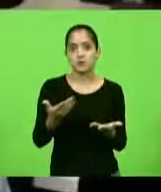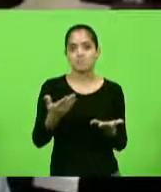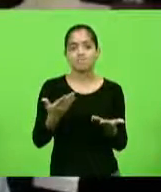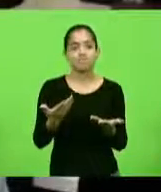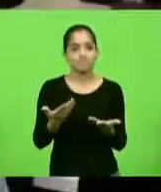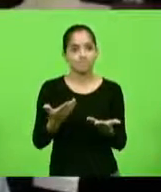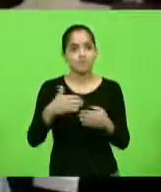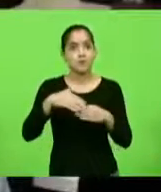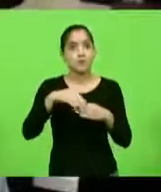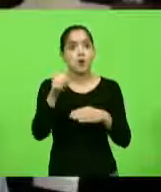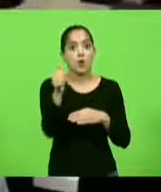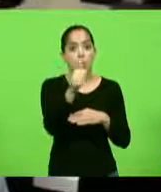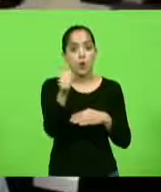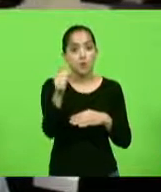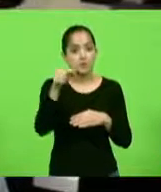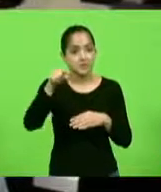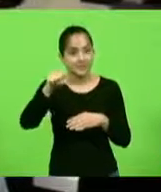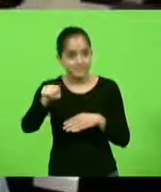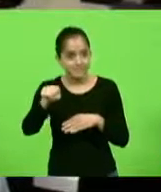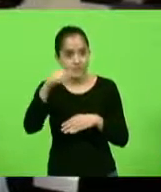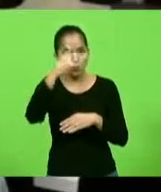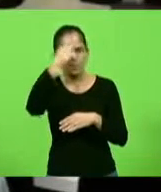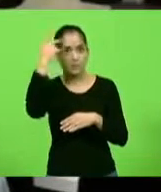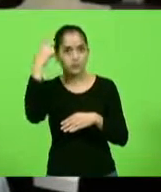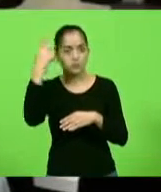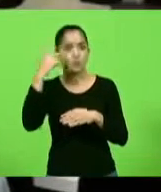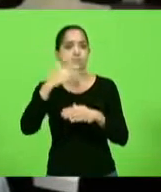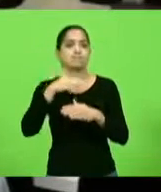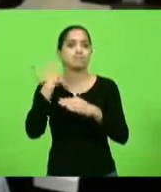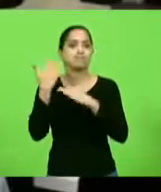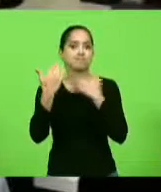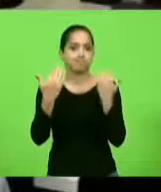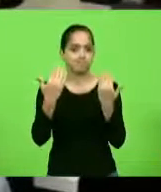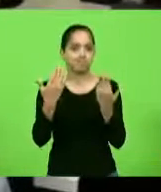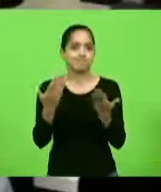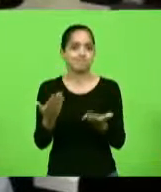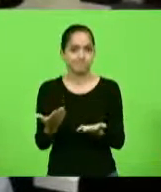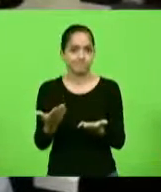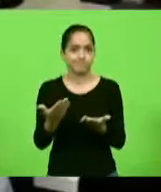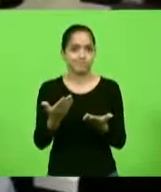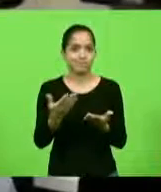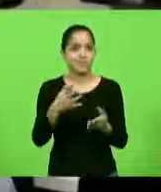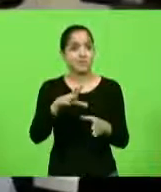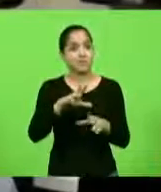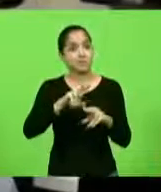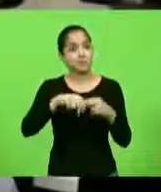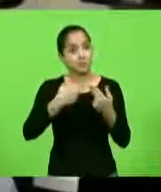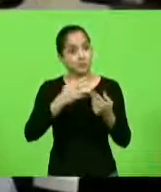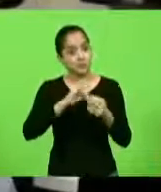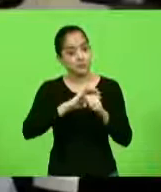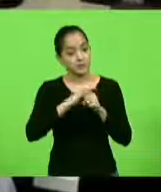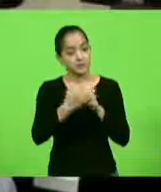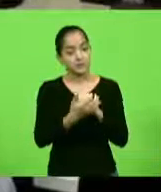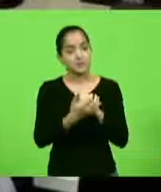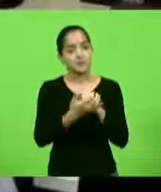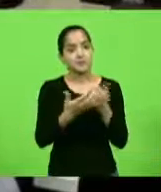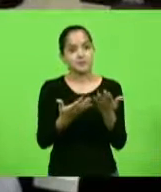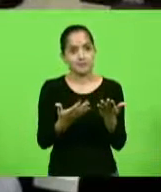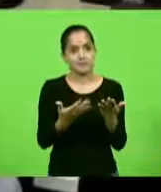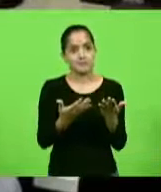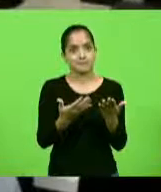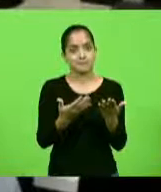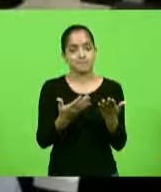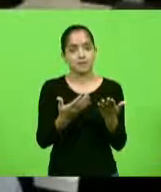que mais de 11 mil catarinenses perdessem a vida para esse vírus, que é mortal até esse momento. Não